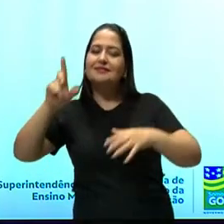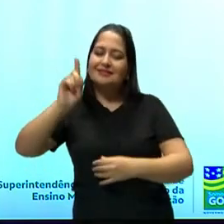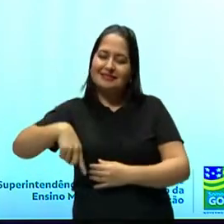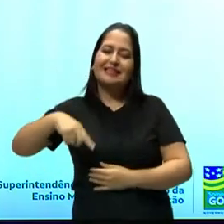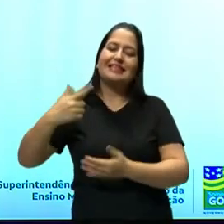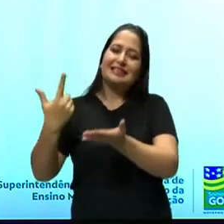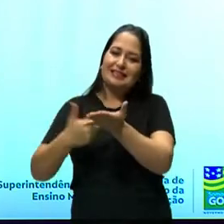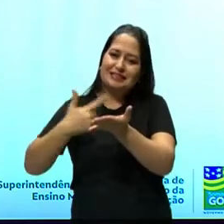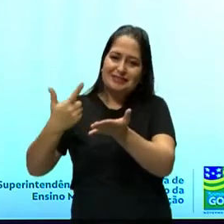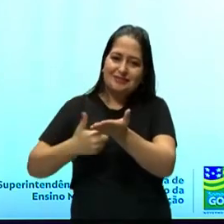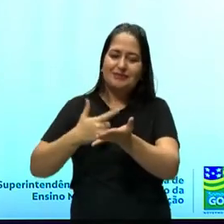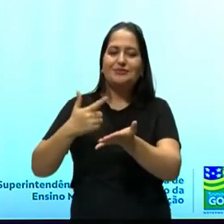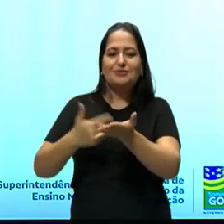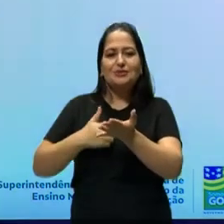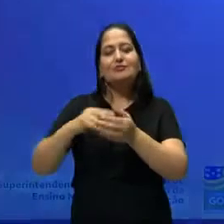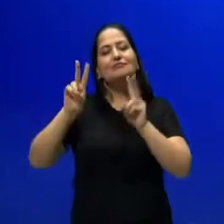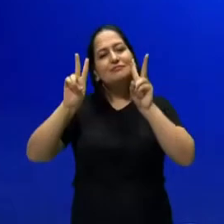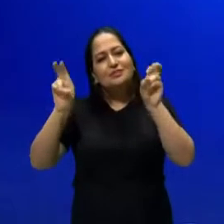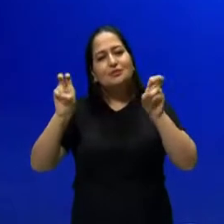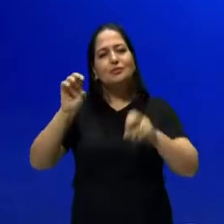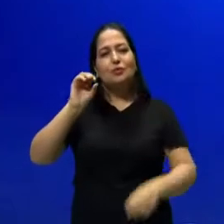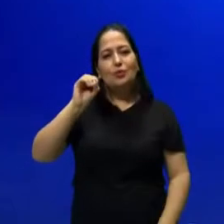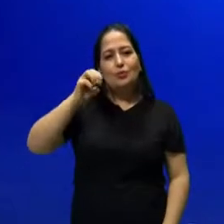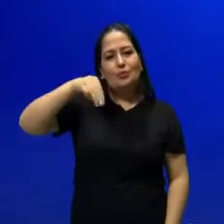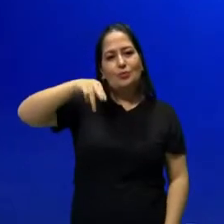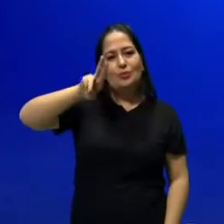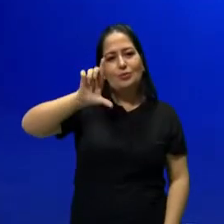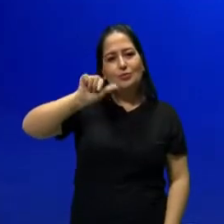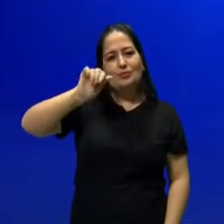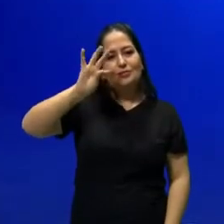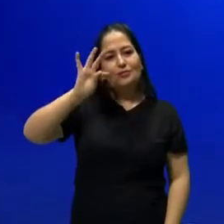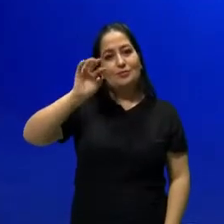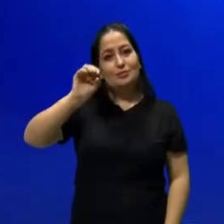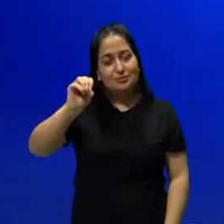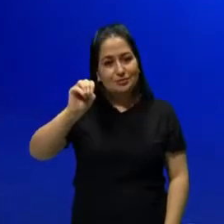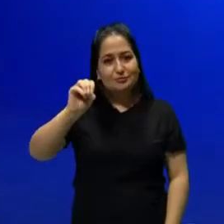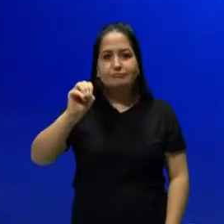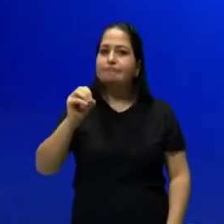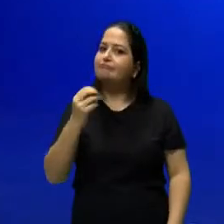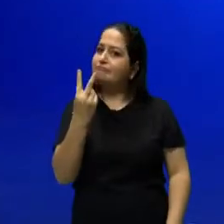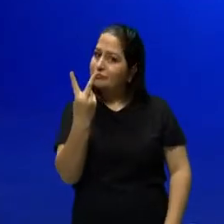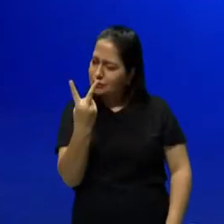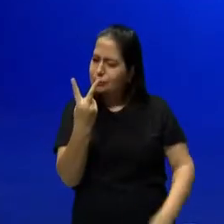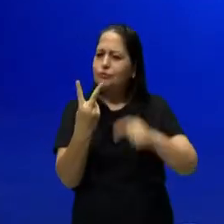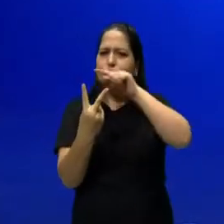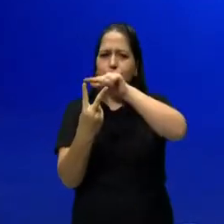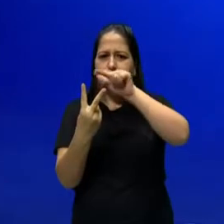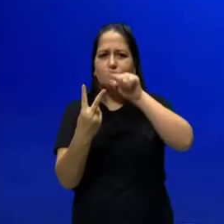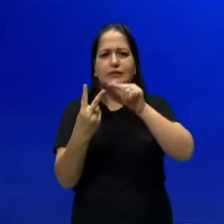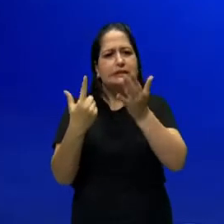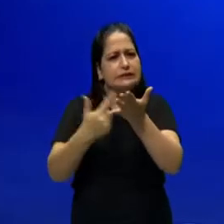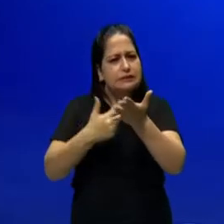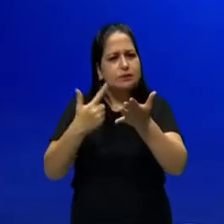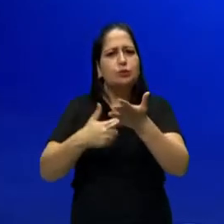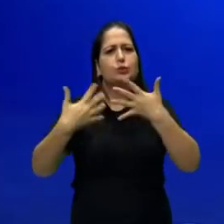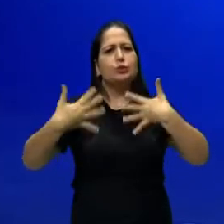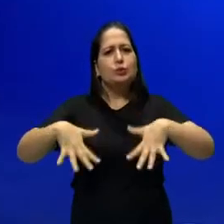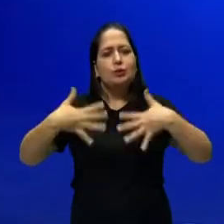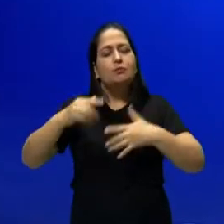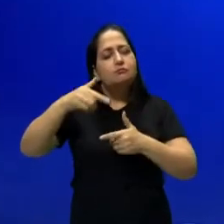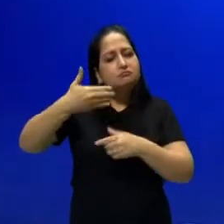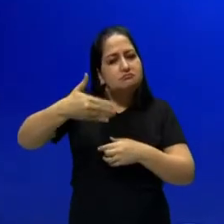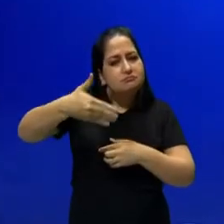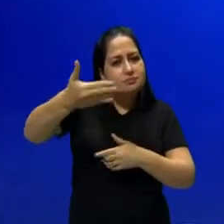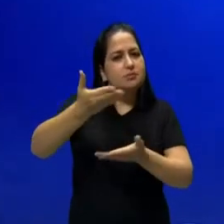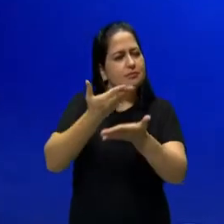Azevedo, O Mulato. São duas grandes obras que nós vamos falar numa próxima aula a respeito delas, e eu tenho